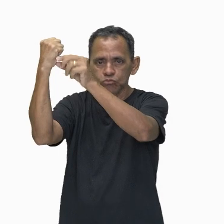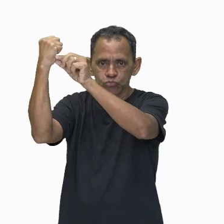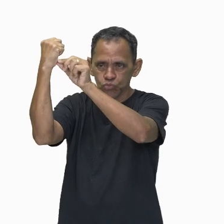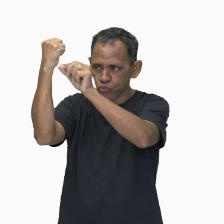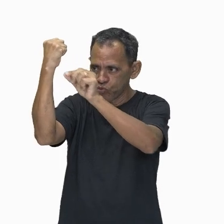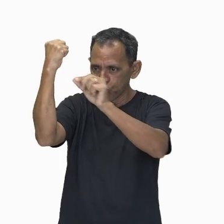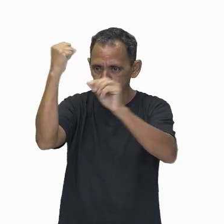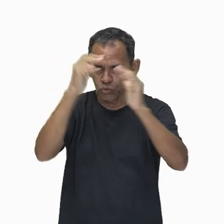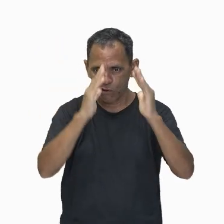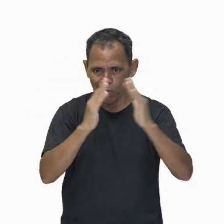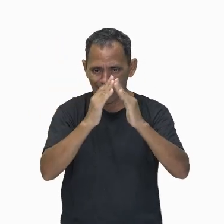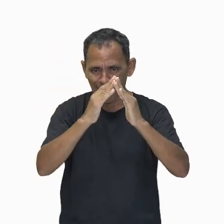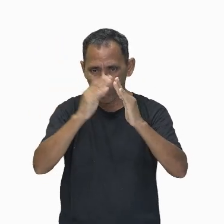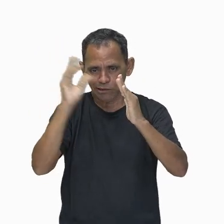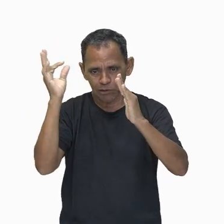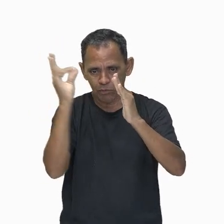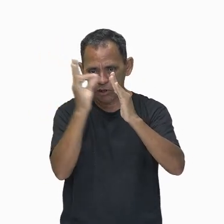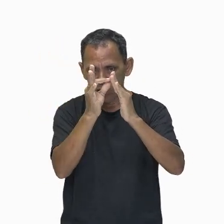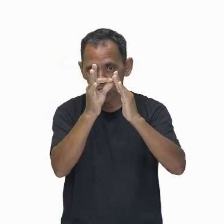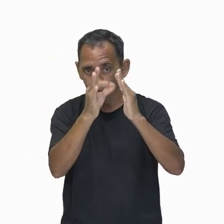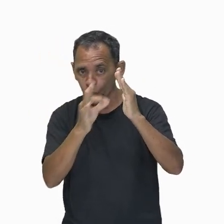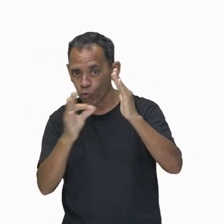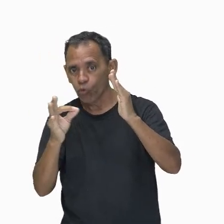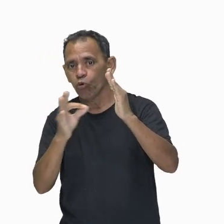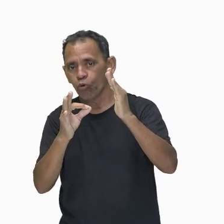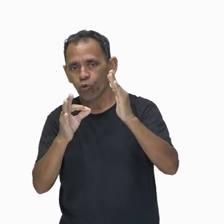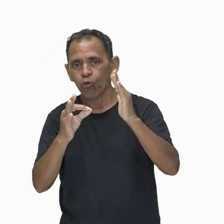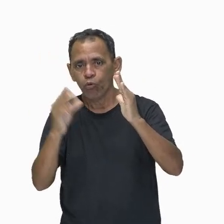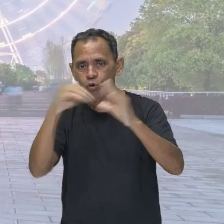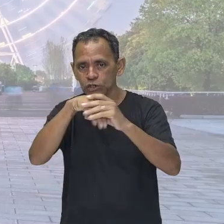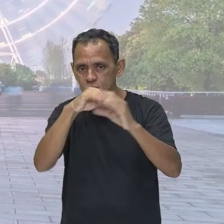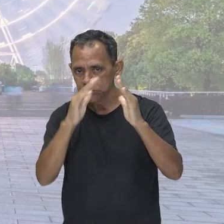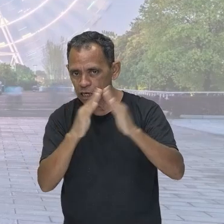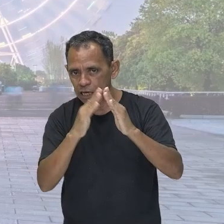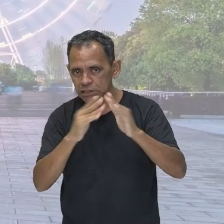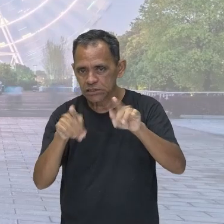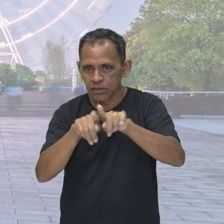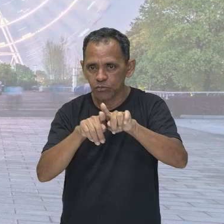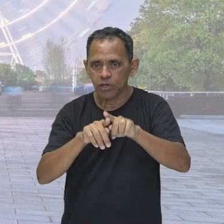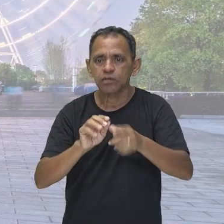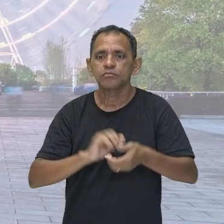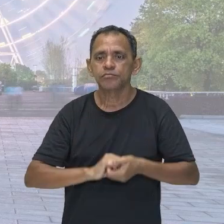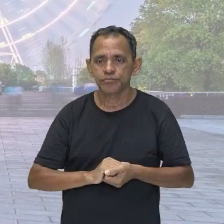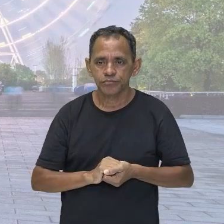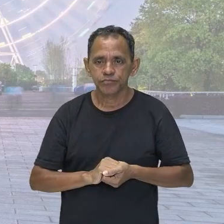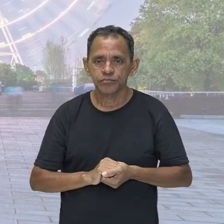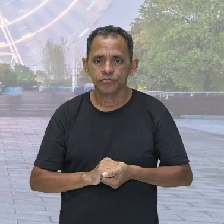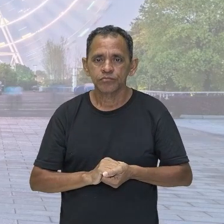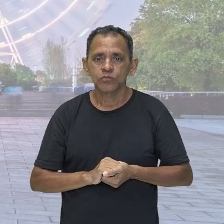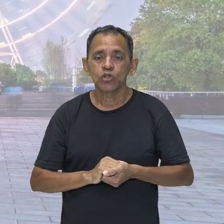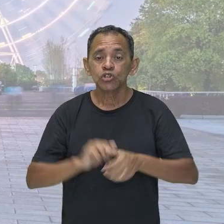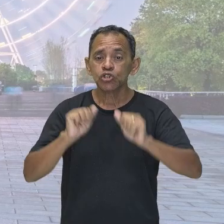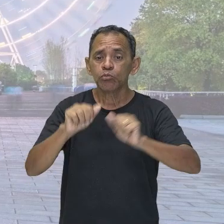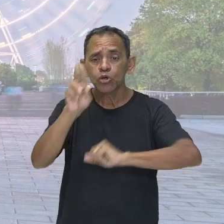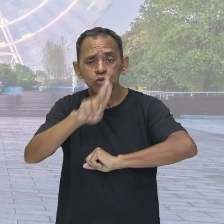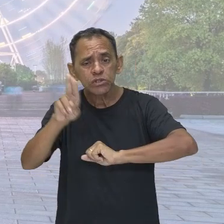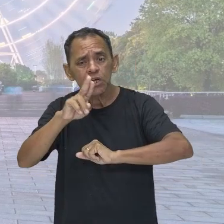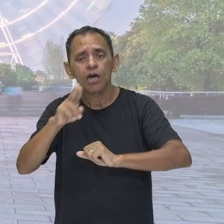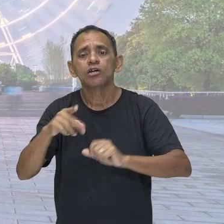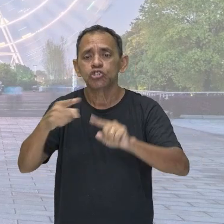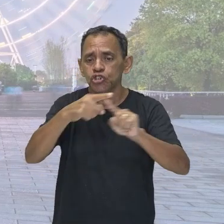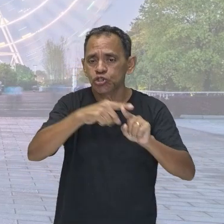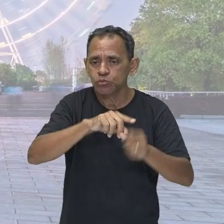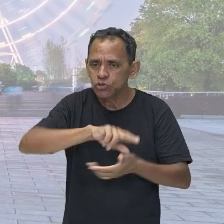acústica, tá, pessoal? Então, esse daí é um dos exemplos que tu pode utilizar no teu dia a dia sobre